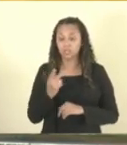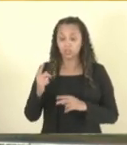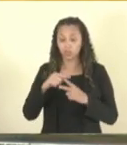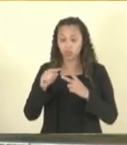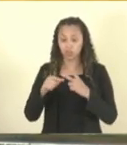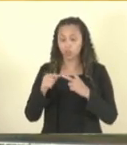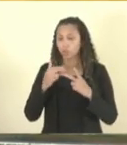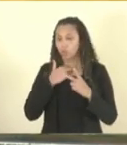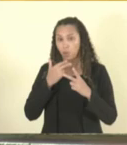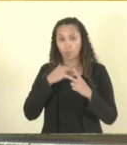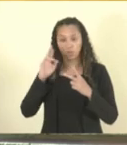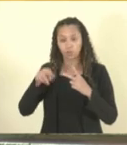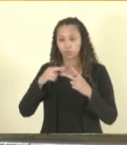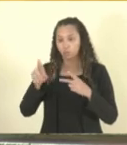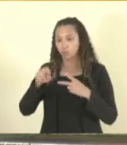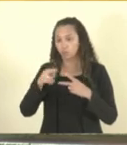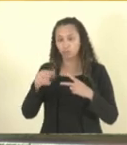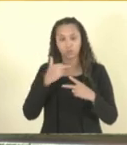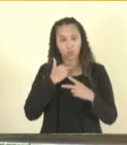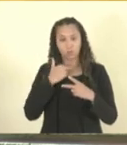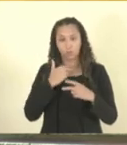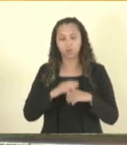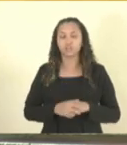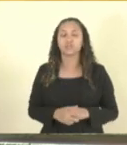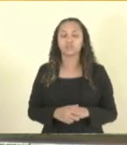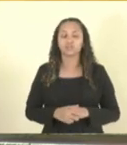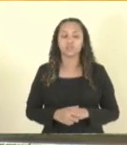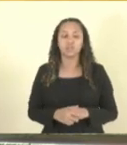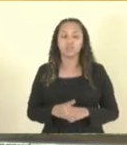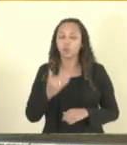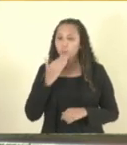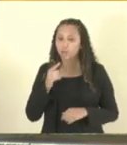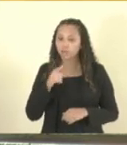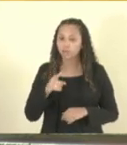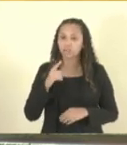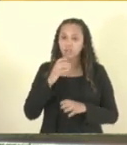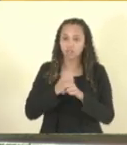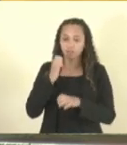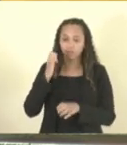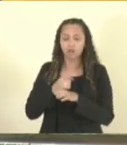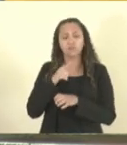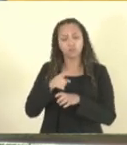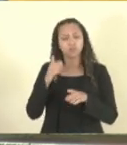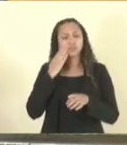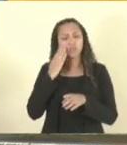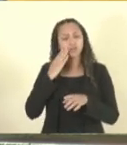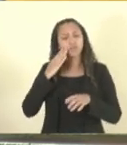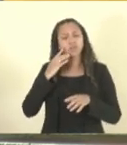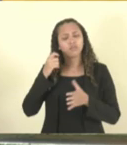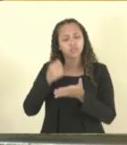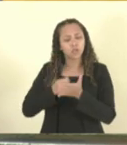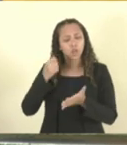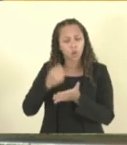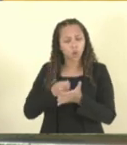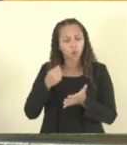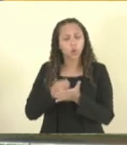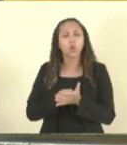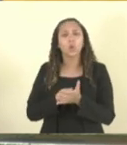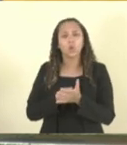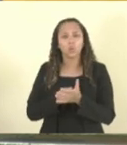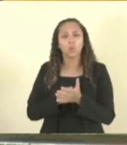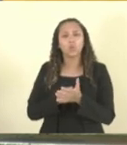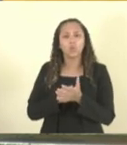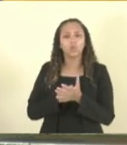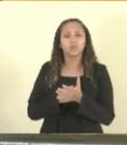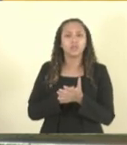excluídos. E eu conto com a vossa excelência, deputado engenheiro José Esmeraldo, que eu sei que a vossa excelência também é um lutador aí na defesa dos servidores da